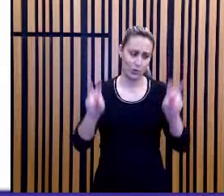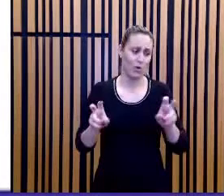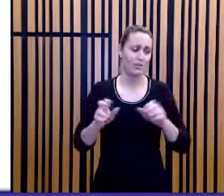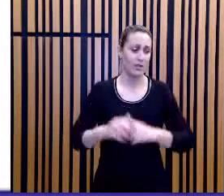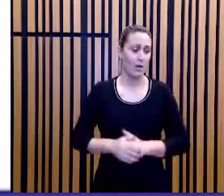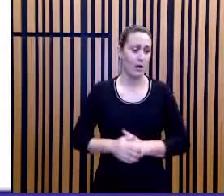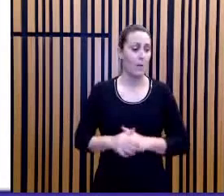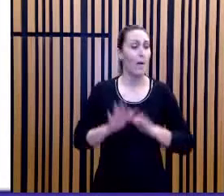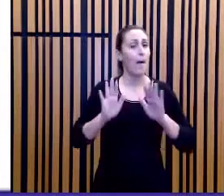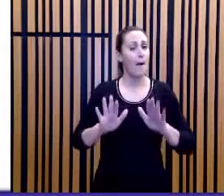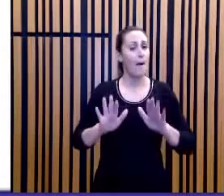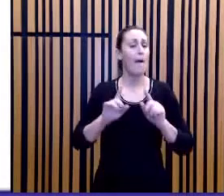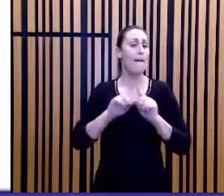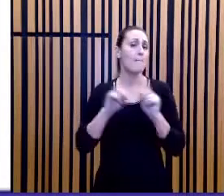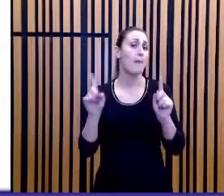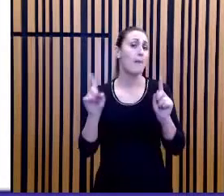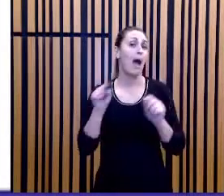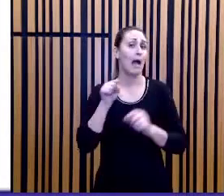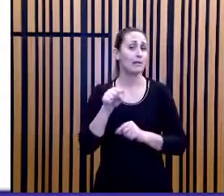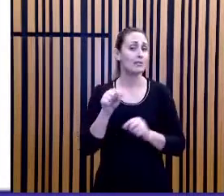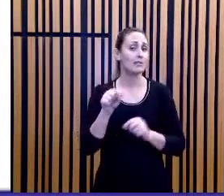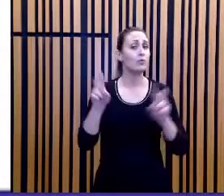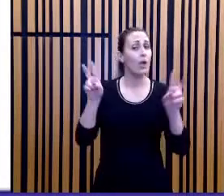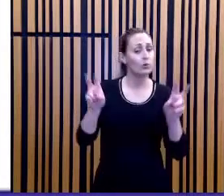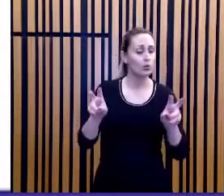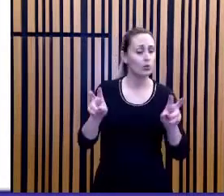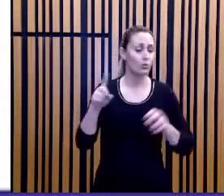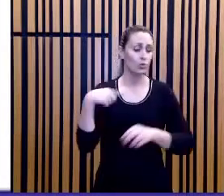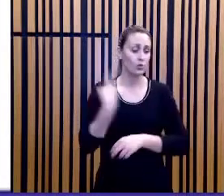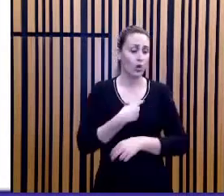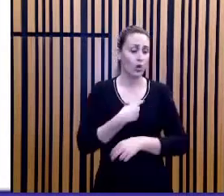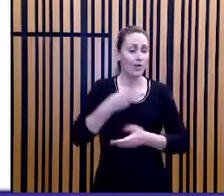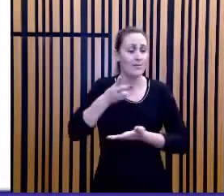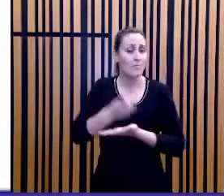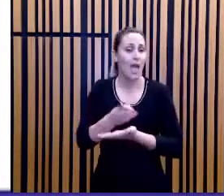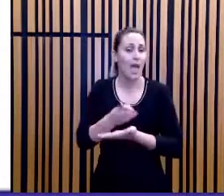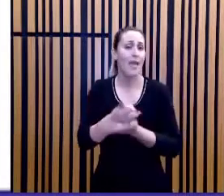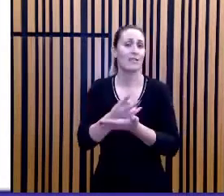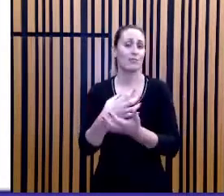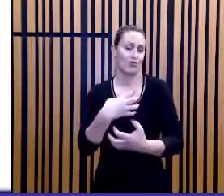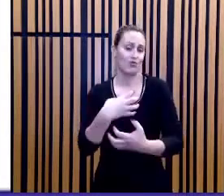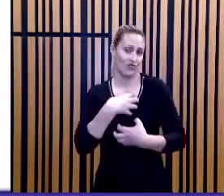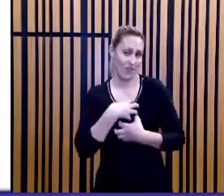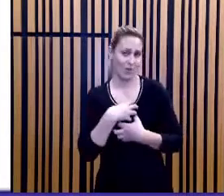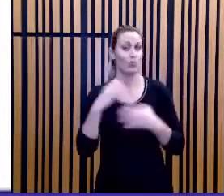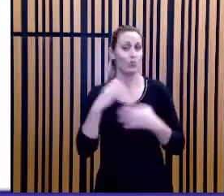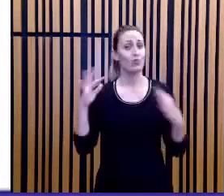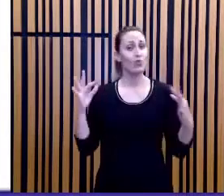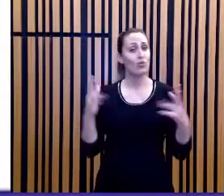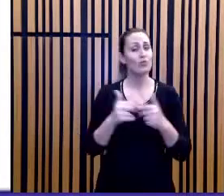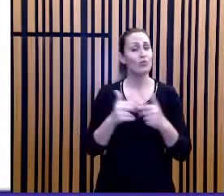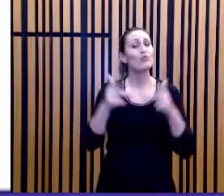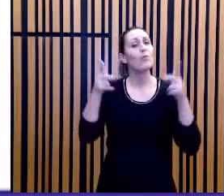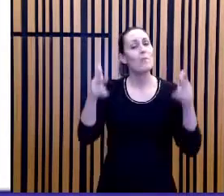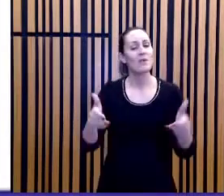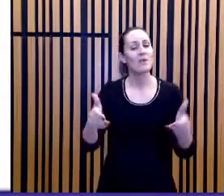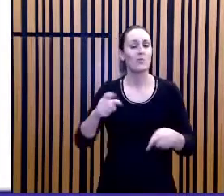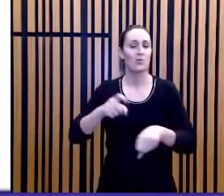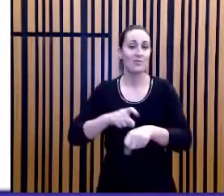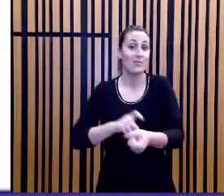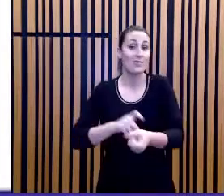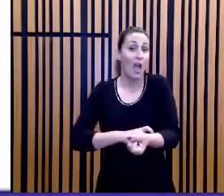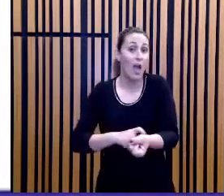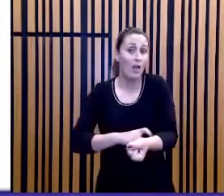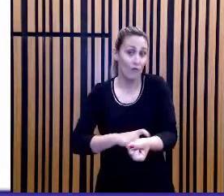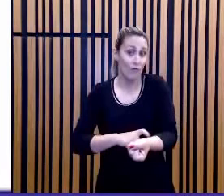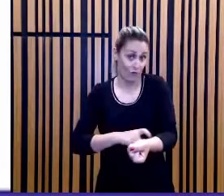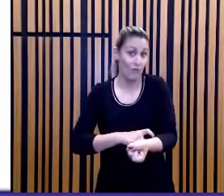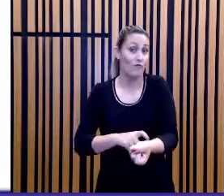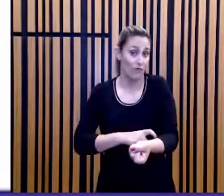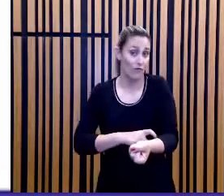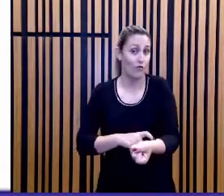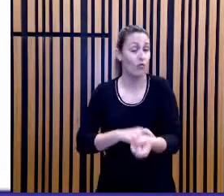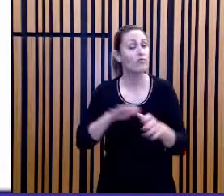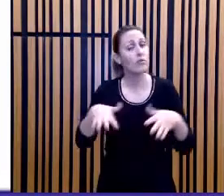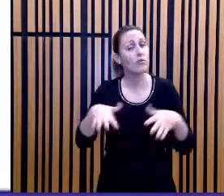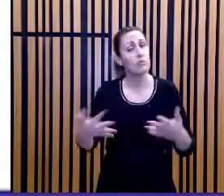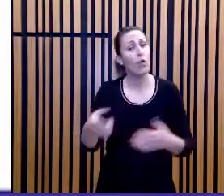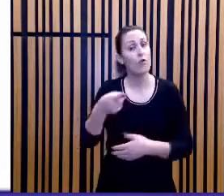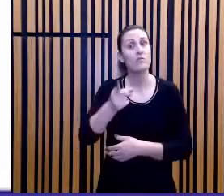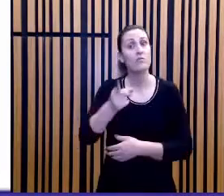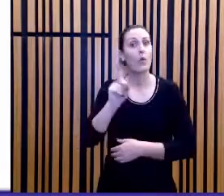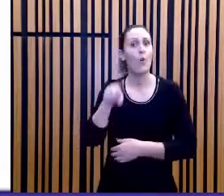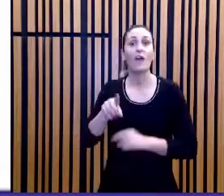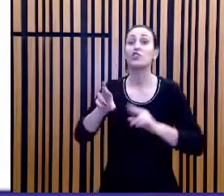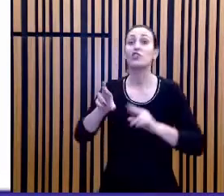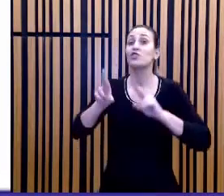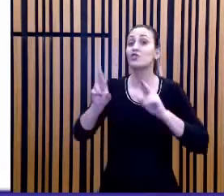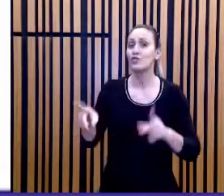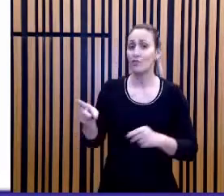lado, a gente sente um certo alívio ao saber que está todo mundo na mesma barca. Está todo mundo nervoso, portanto, você não é diferente de ninguém. Mas,